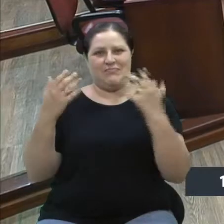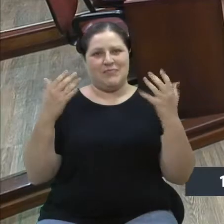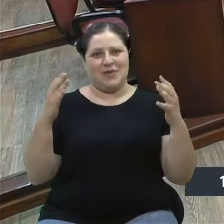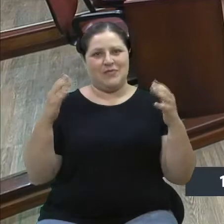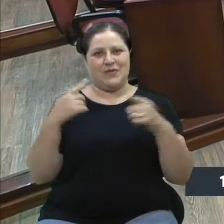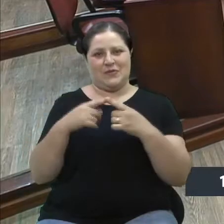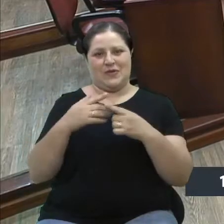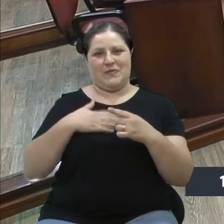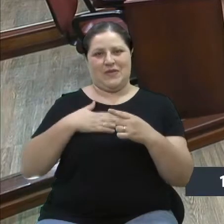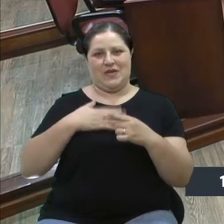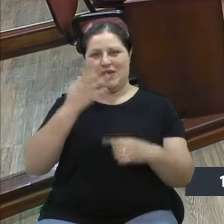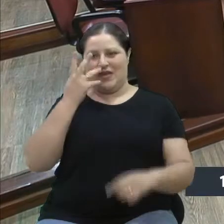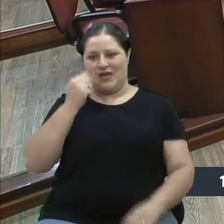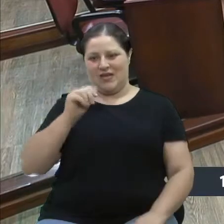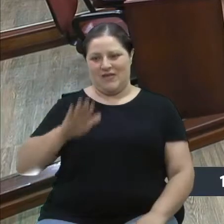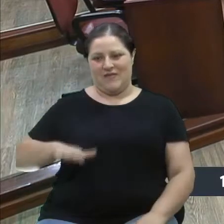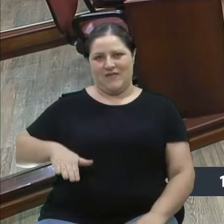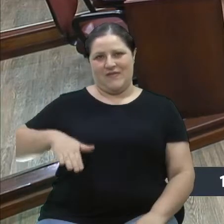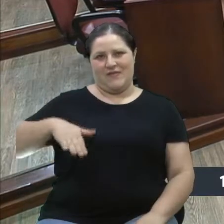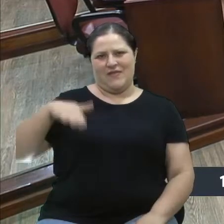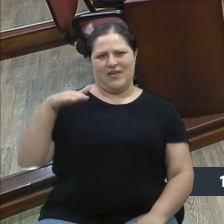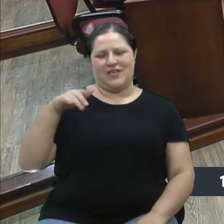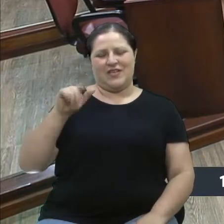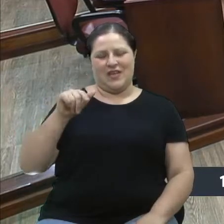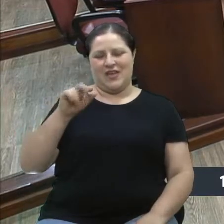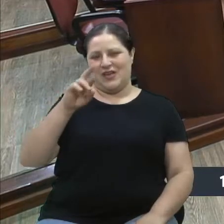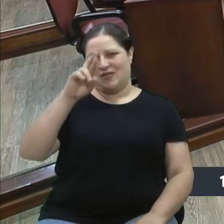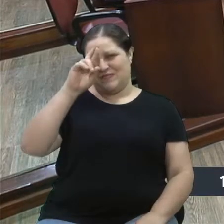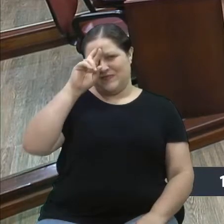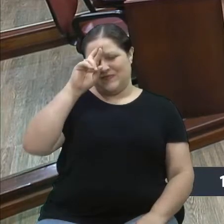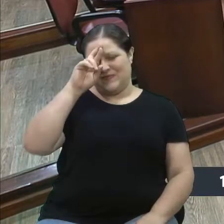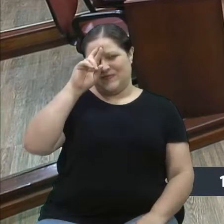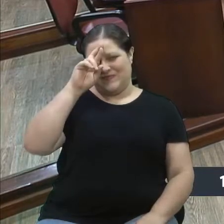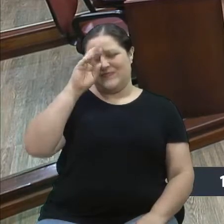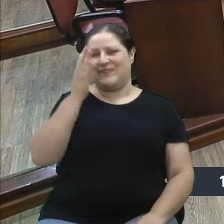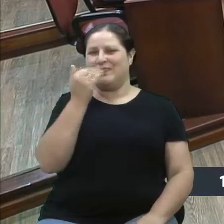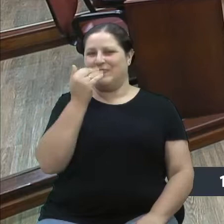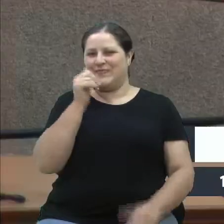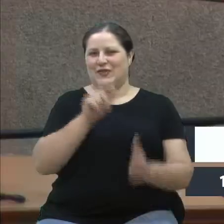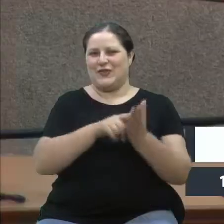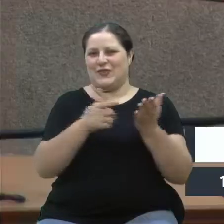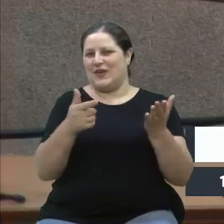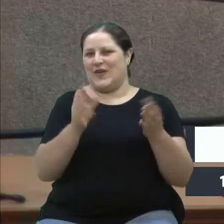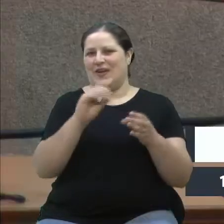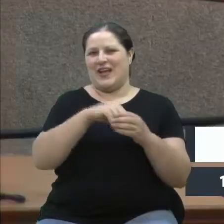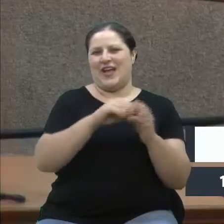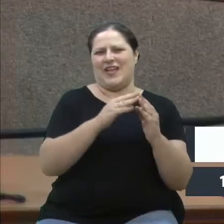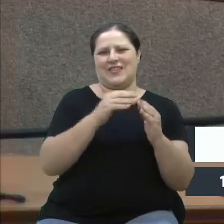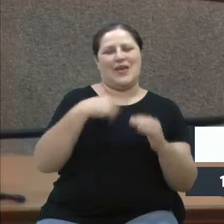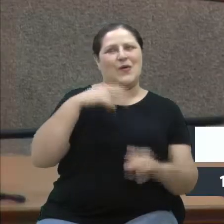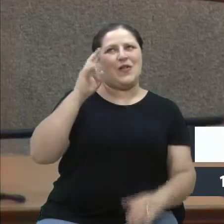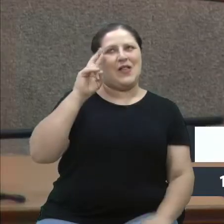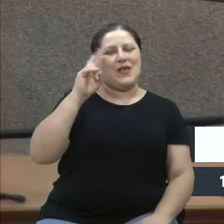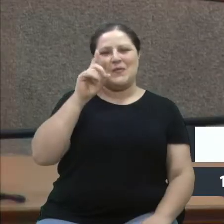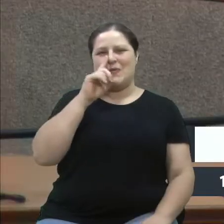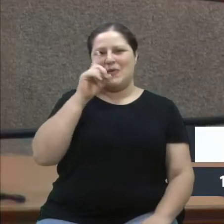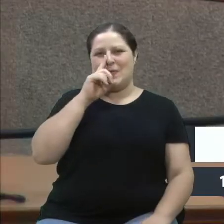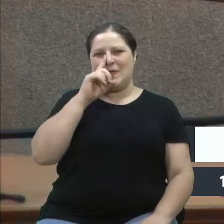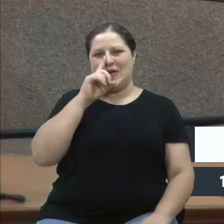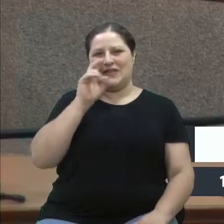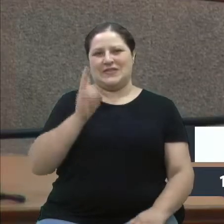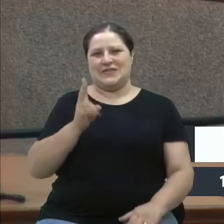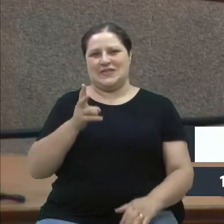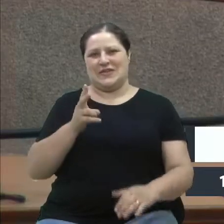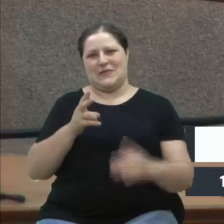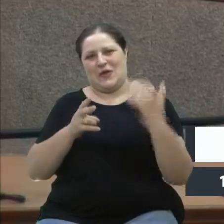minha infância foi o Jornal do Almoço lá em casa. Eu me lembro como se fosse hoje a minha mãe de costas, porque a mãe sempre